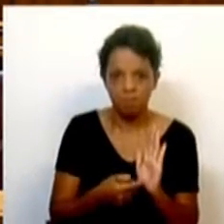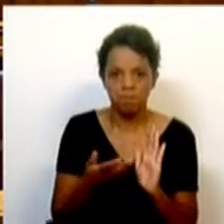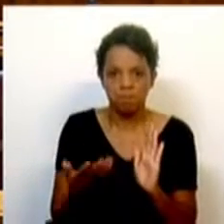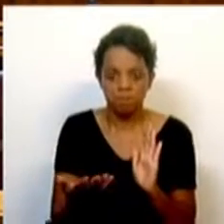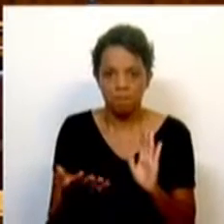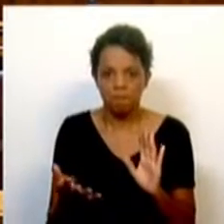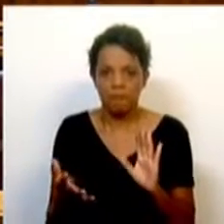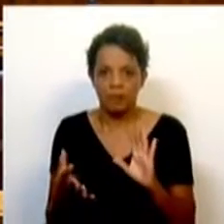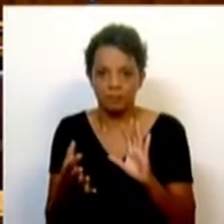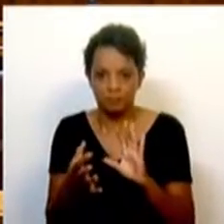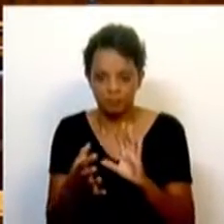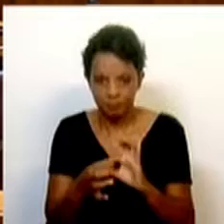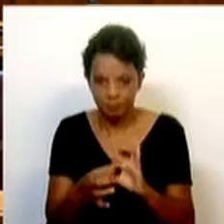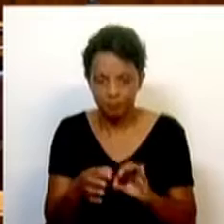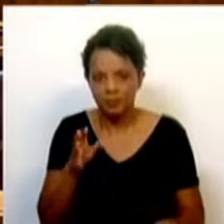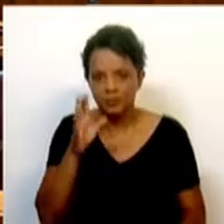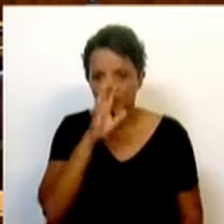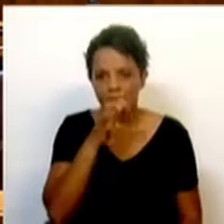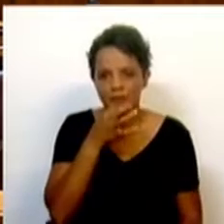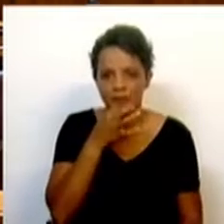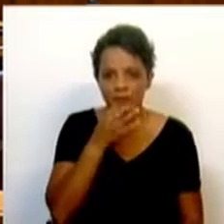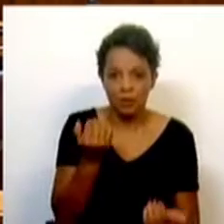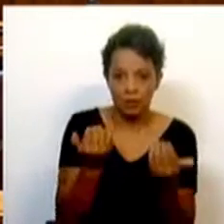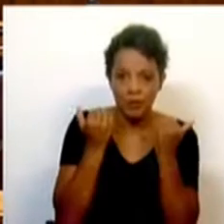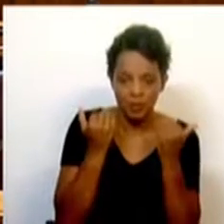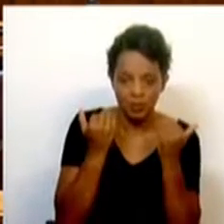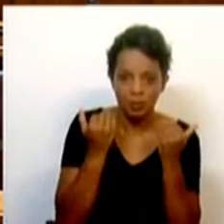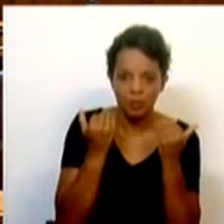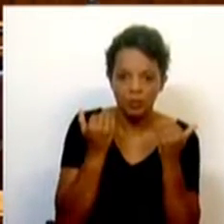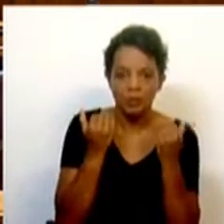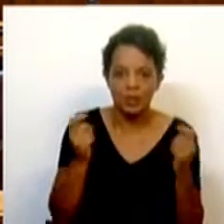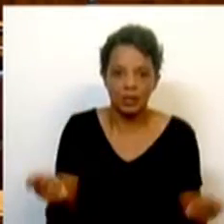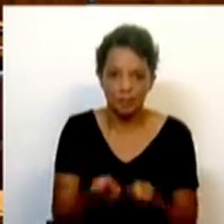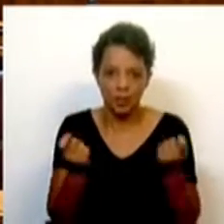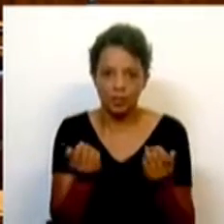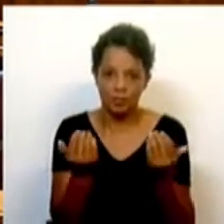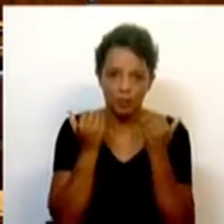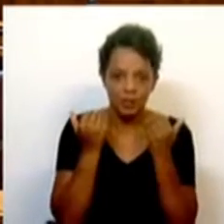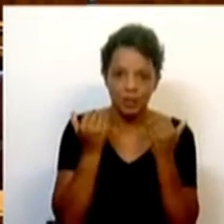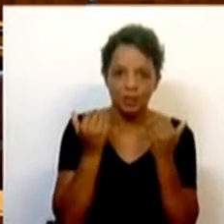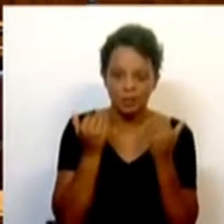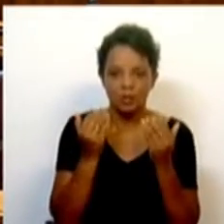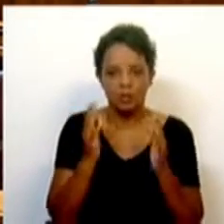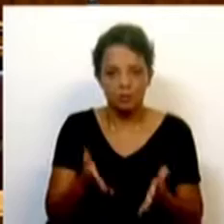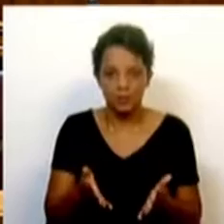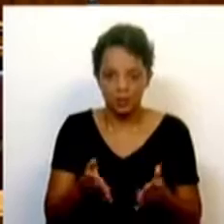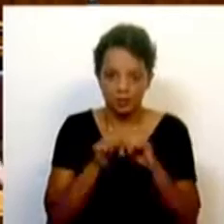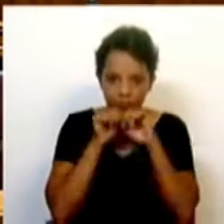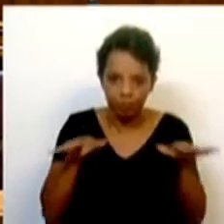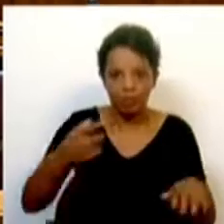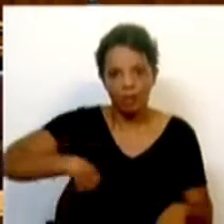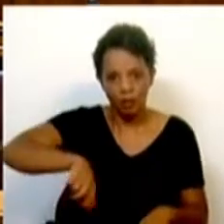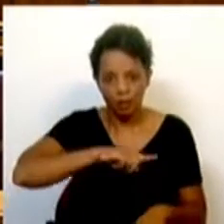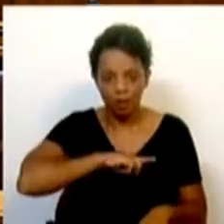e, relativamente, estava a referir-se à informação, às campanhas de informação, elas têm que ser disseminadas e nós